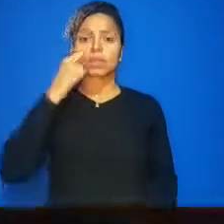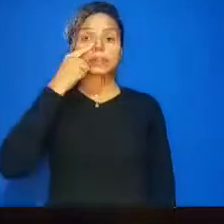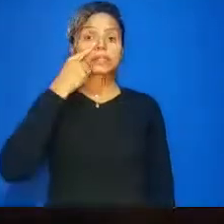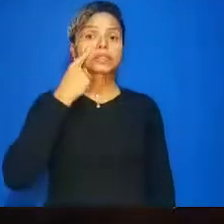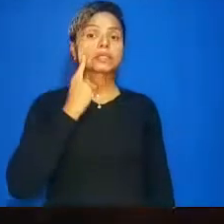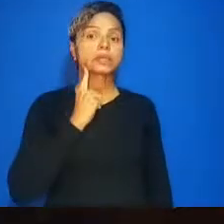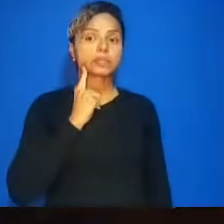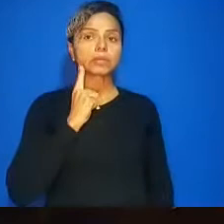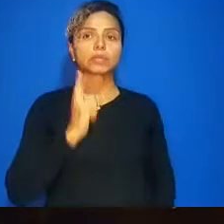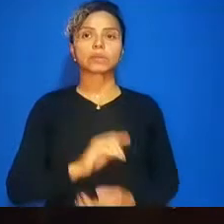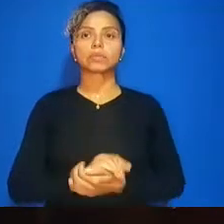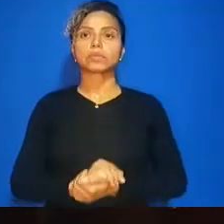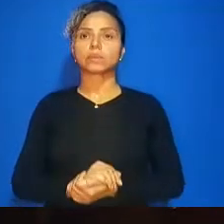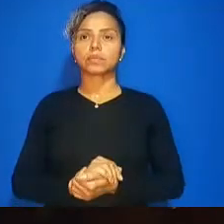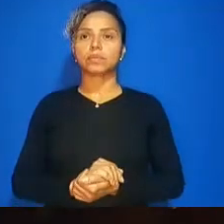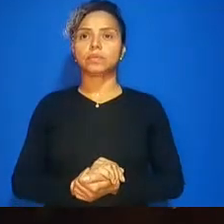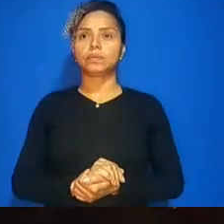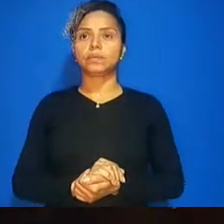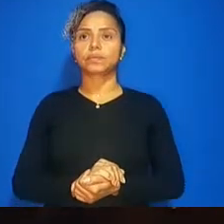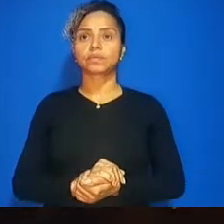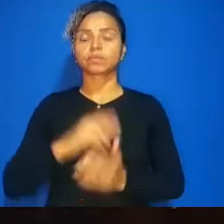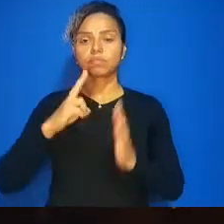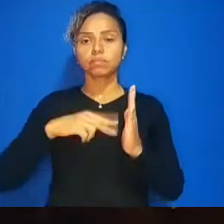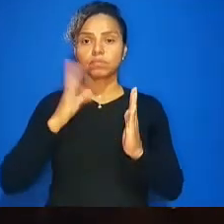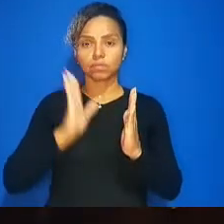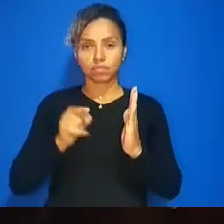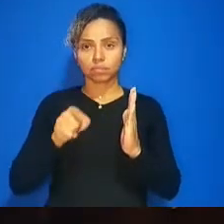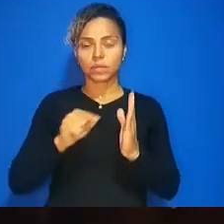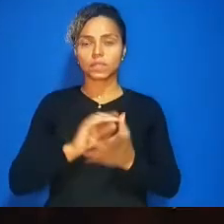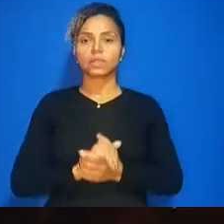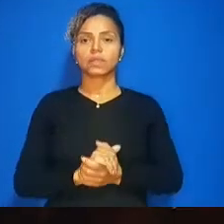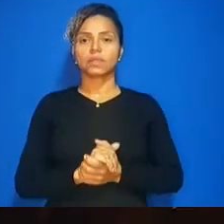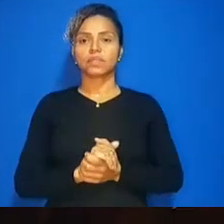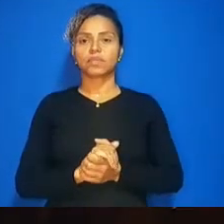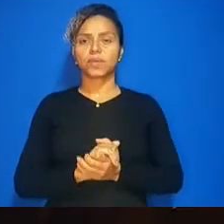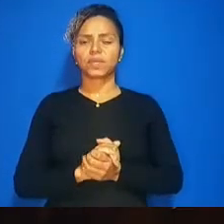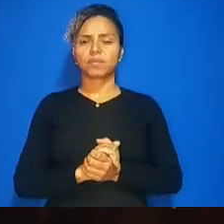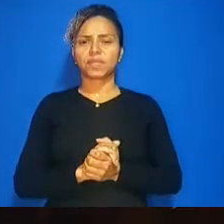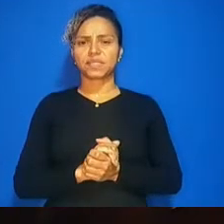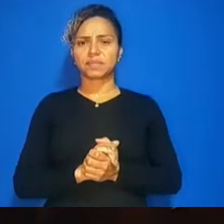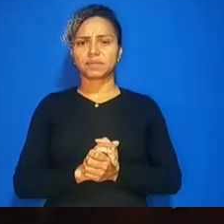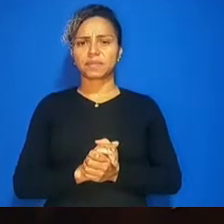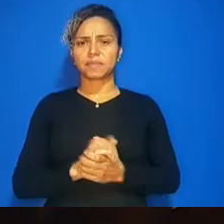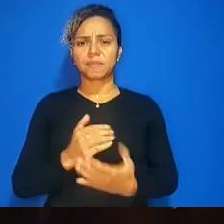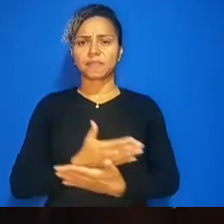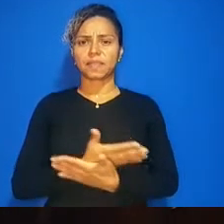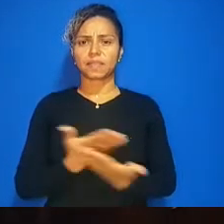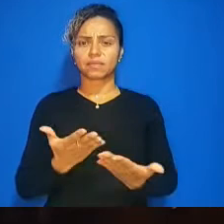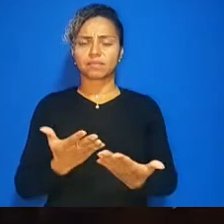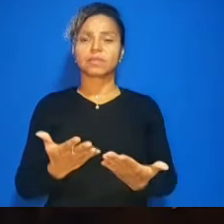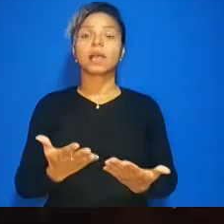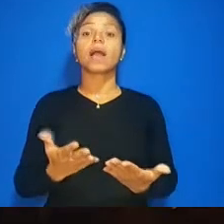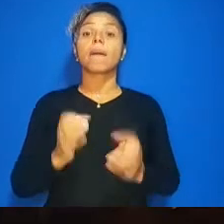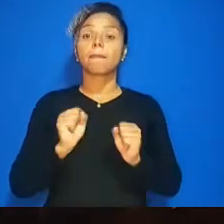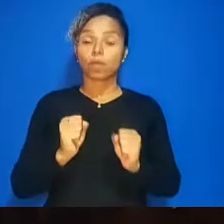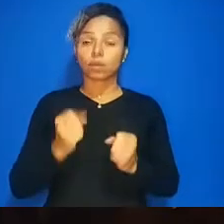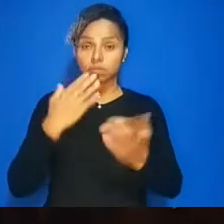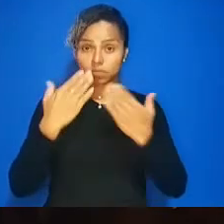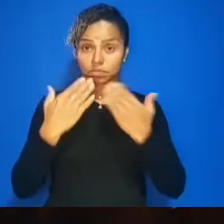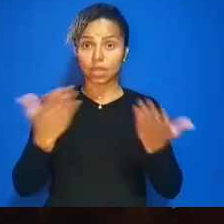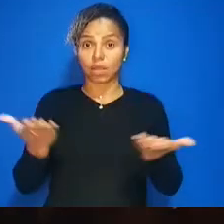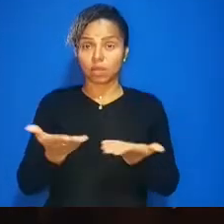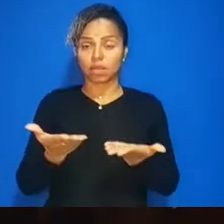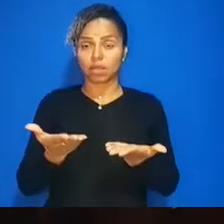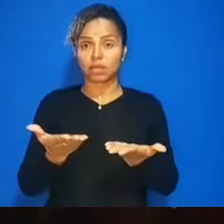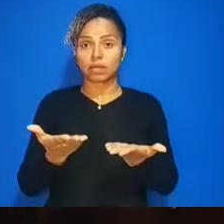os pareceres senhor presidente representação encontra-se em discussão pela ordem presidente aliás a representação